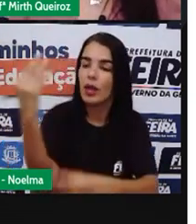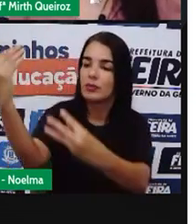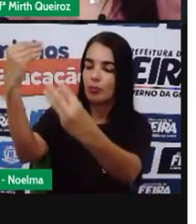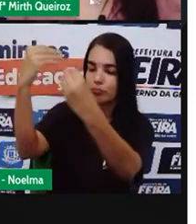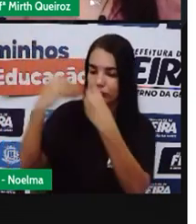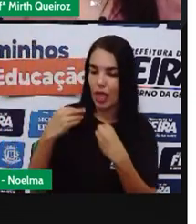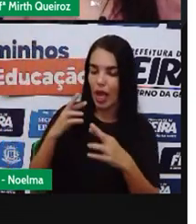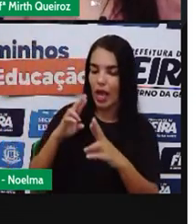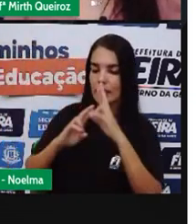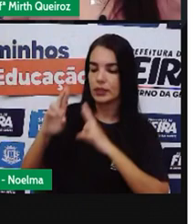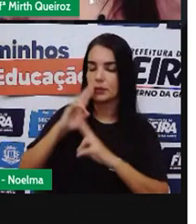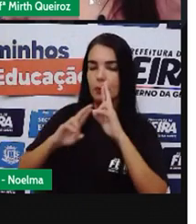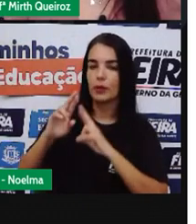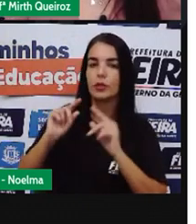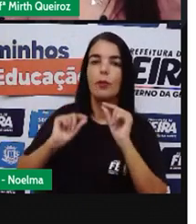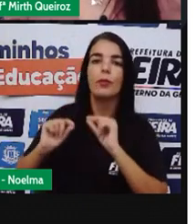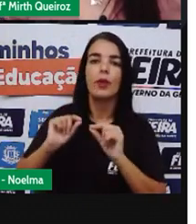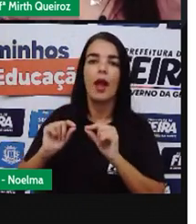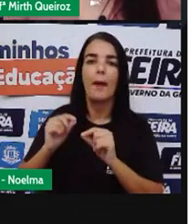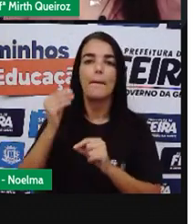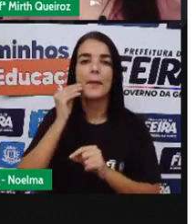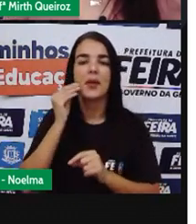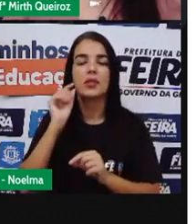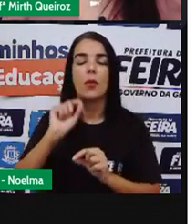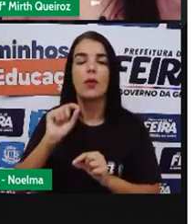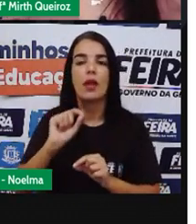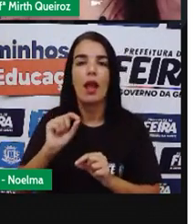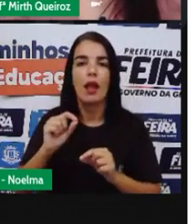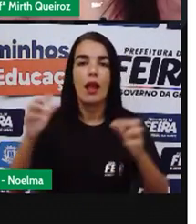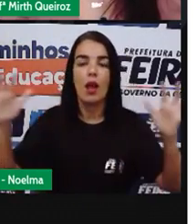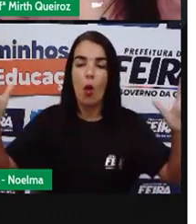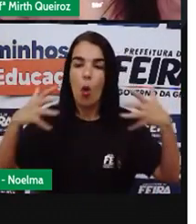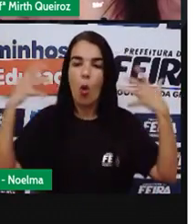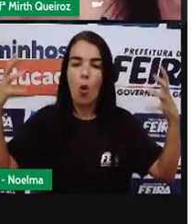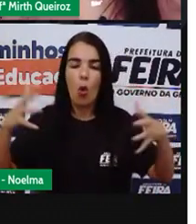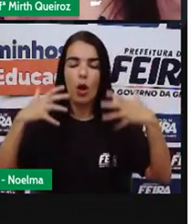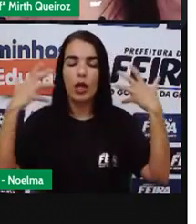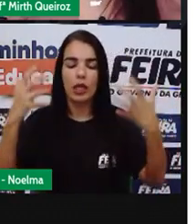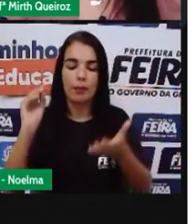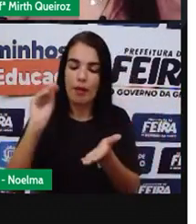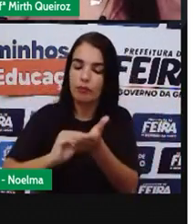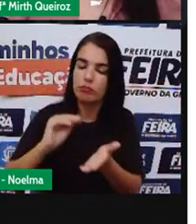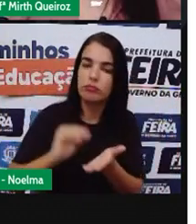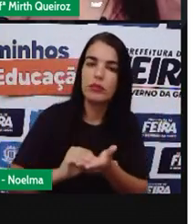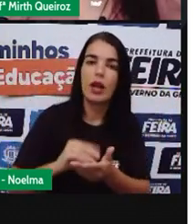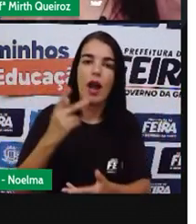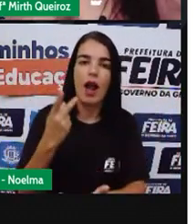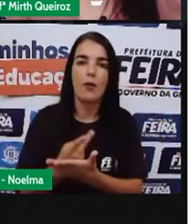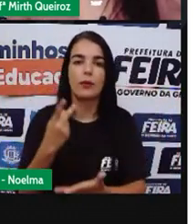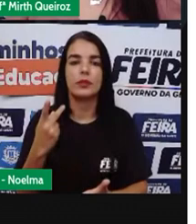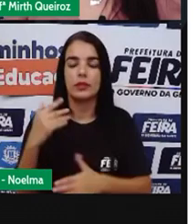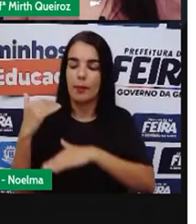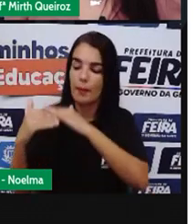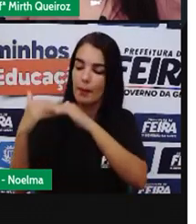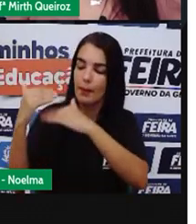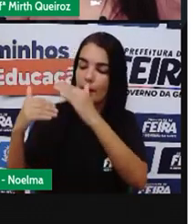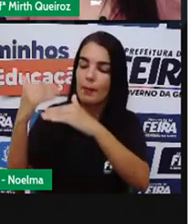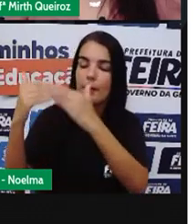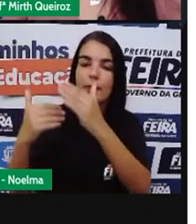Através De Da pauta Que ela desempenha